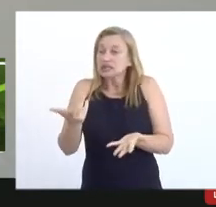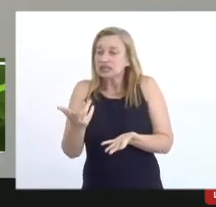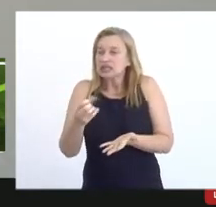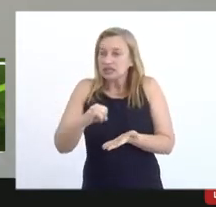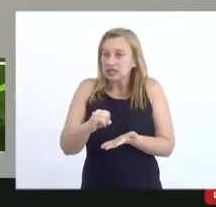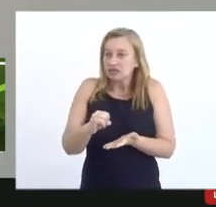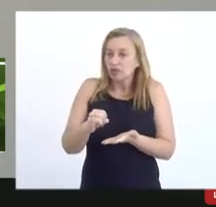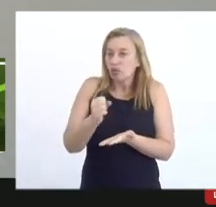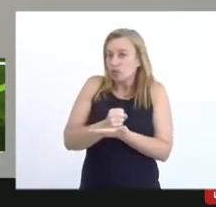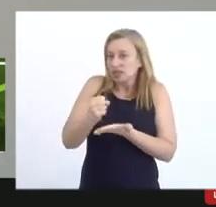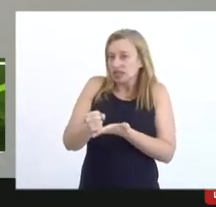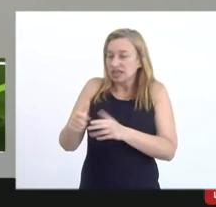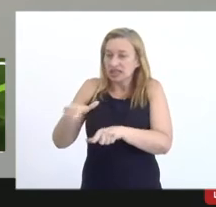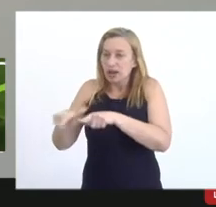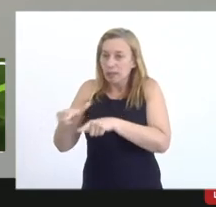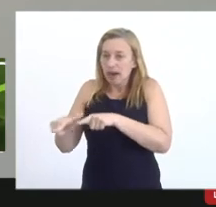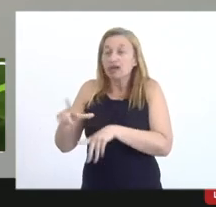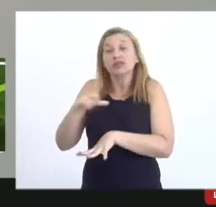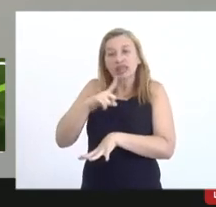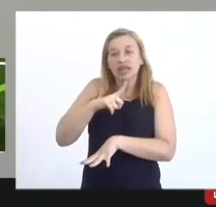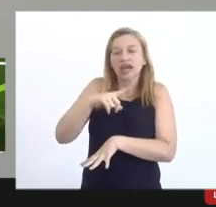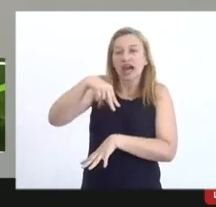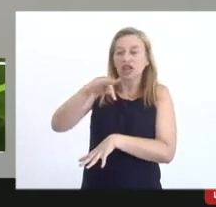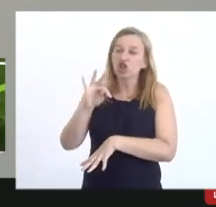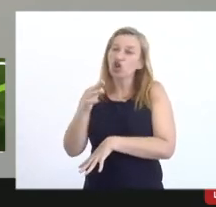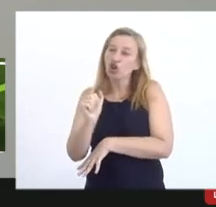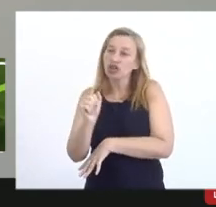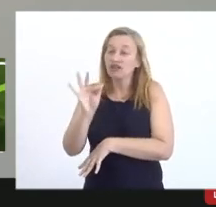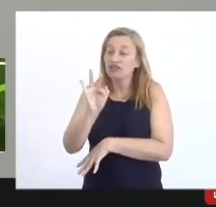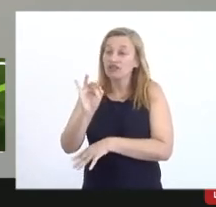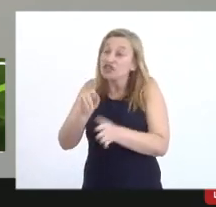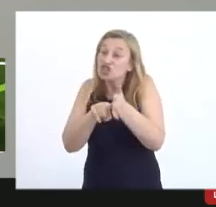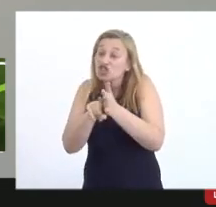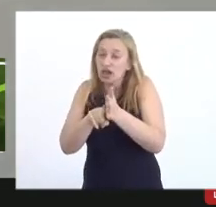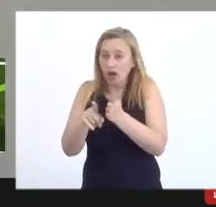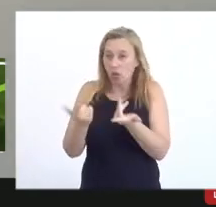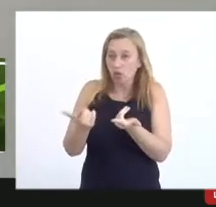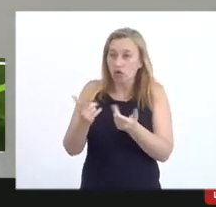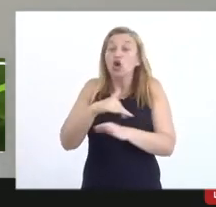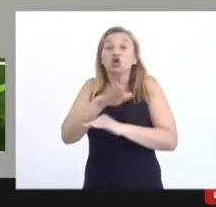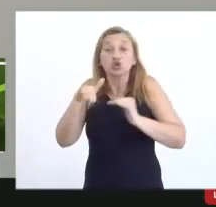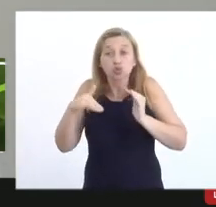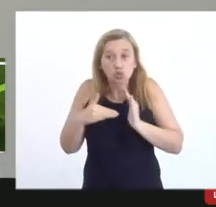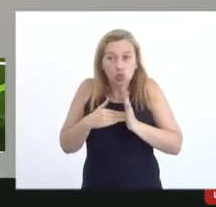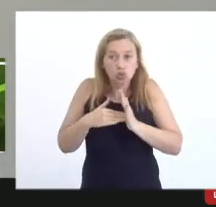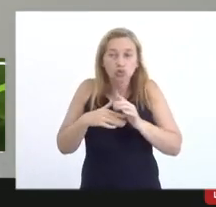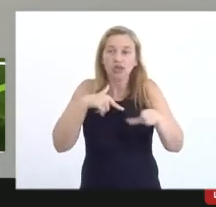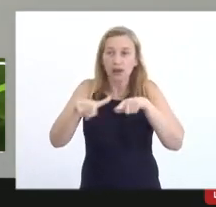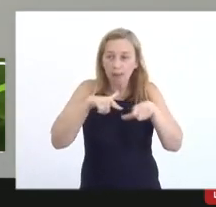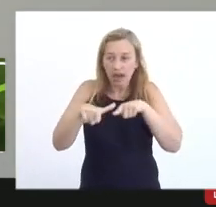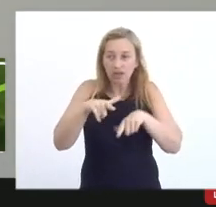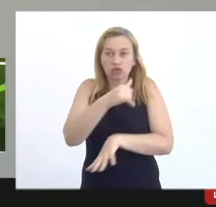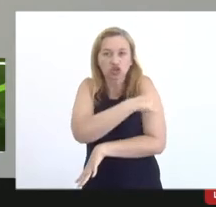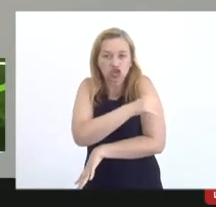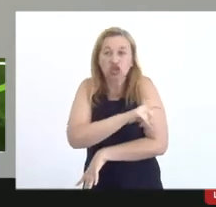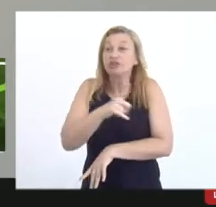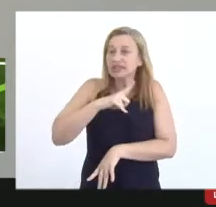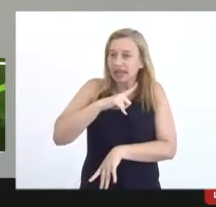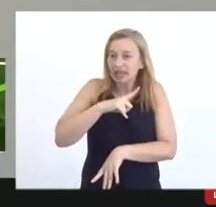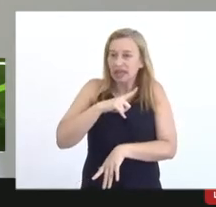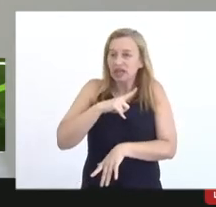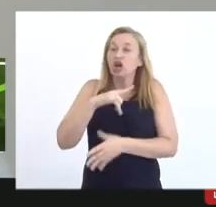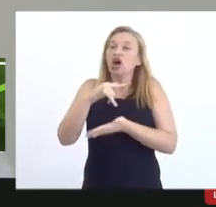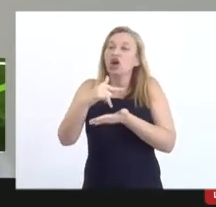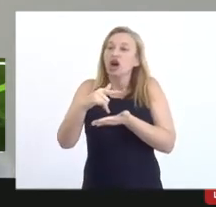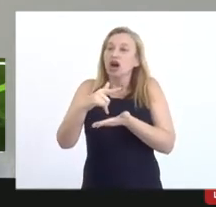serviço porque todos os municípios do Rio de Janeiro todos sem exceção eles têm nota fiscal eletrônica de serviço